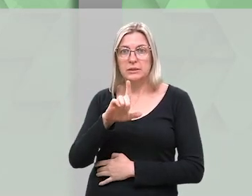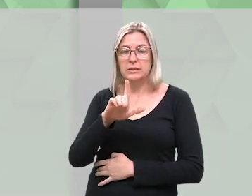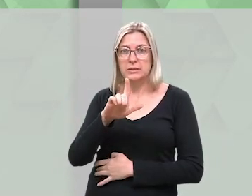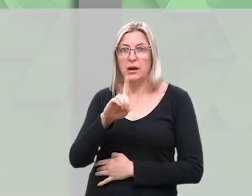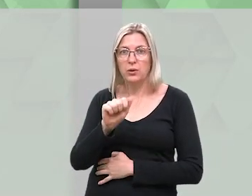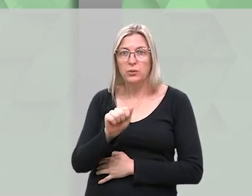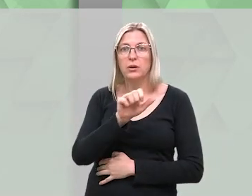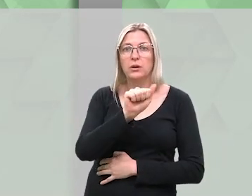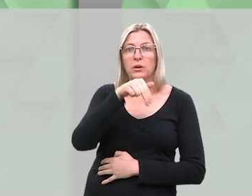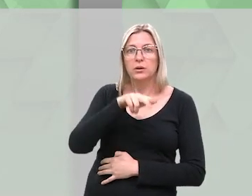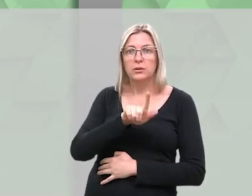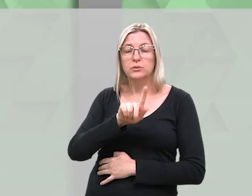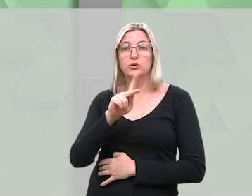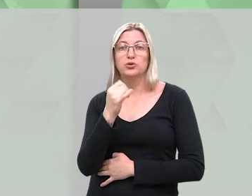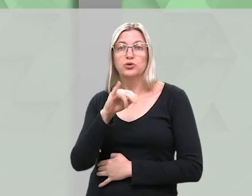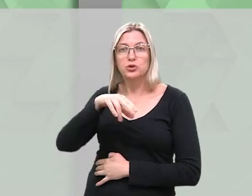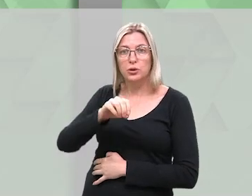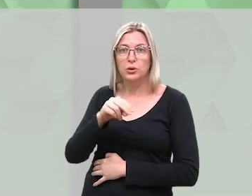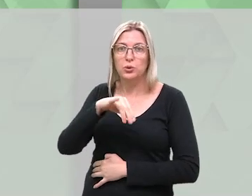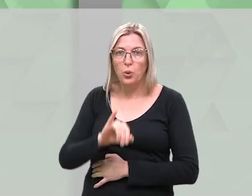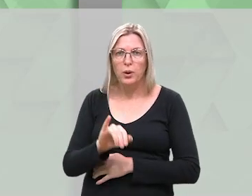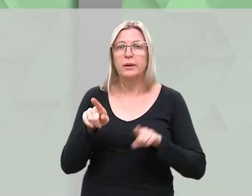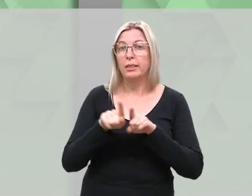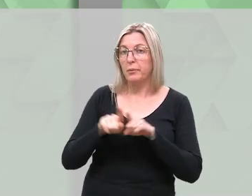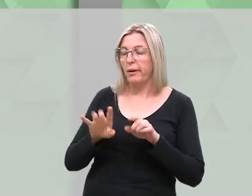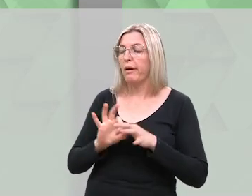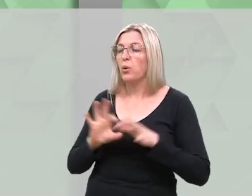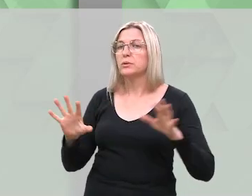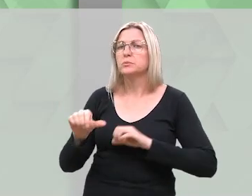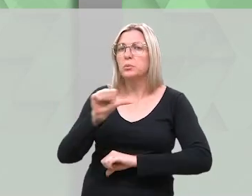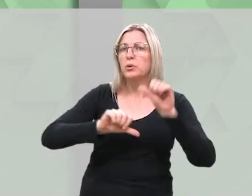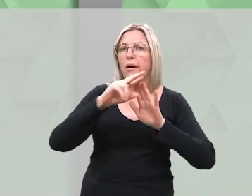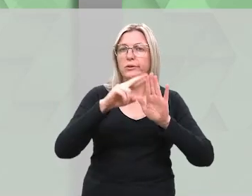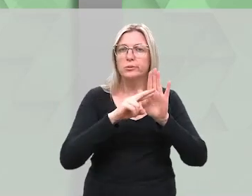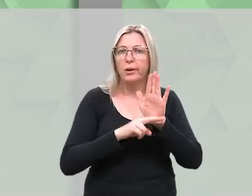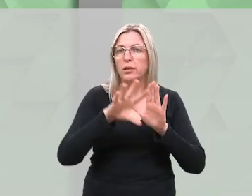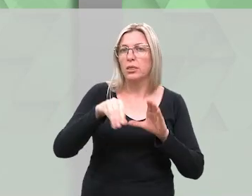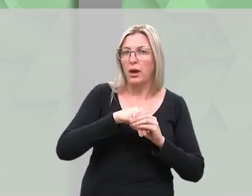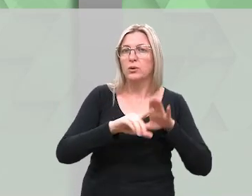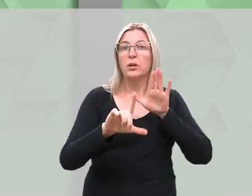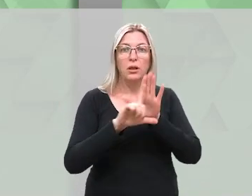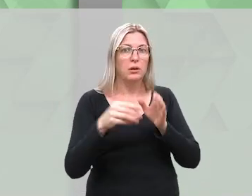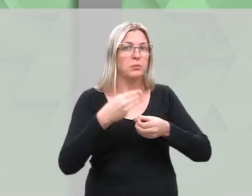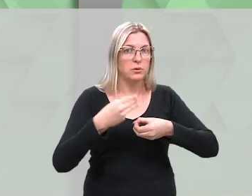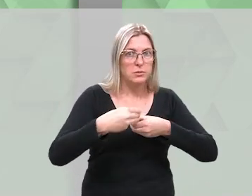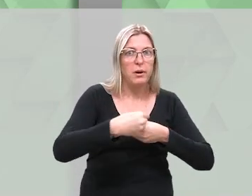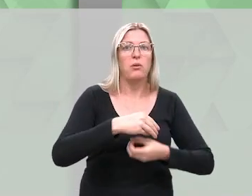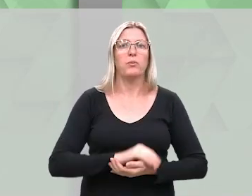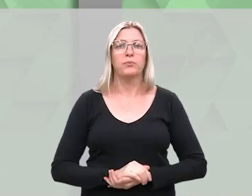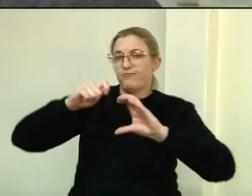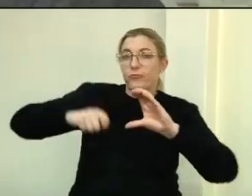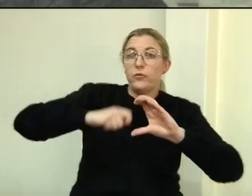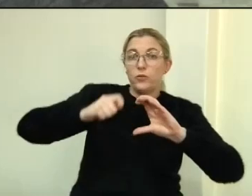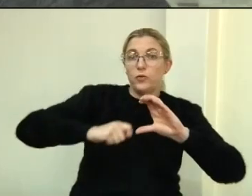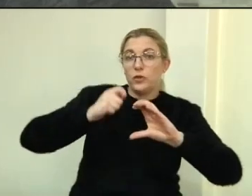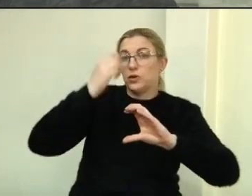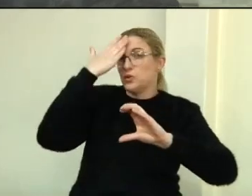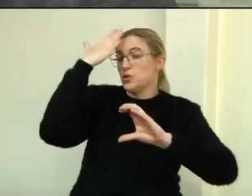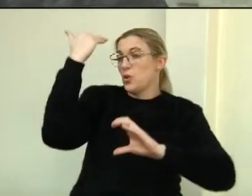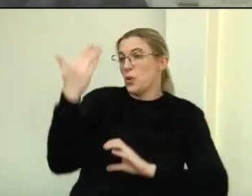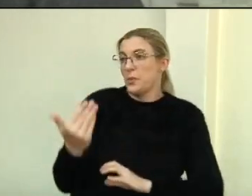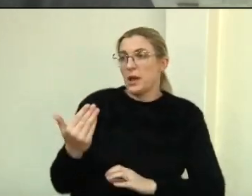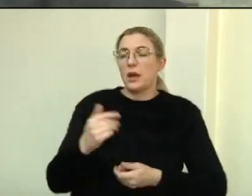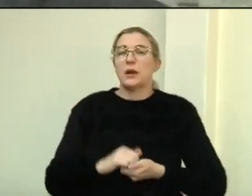Angnone e o requerimento que autoriza a análise e alteração do regimento interno e da emenda da lei orgânica. Quero